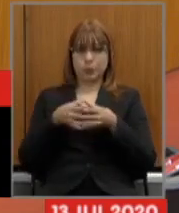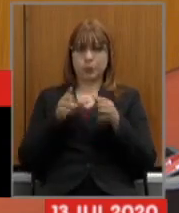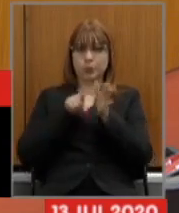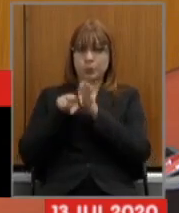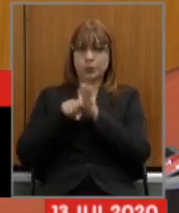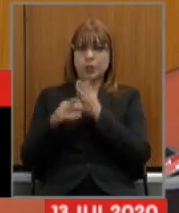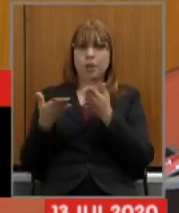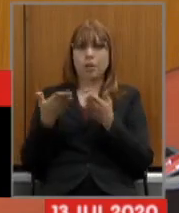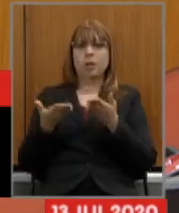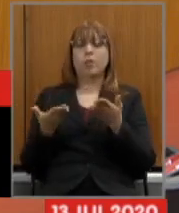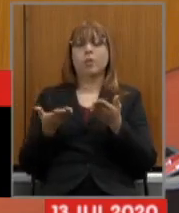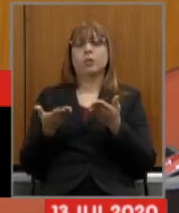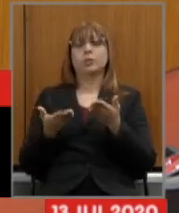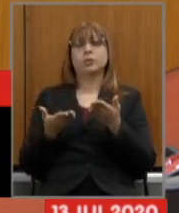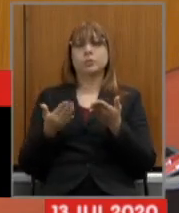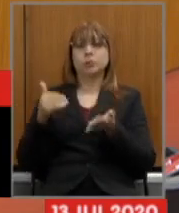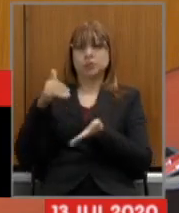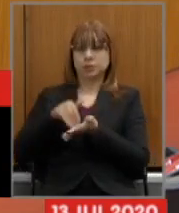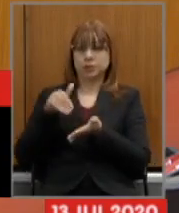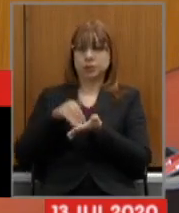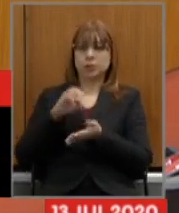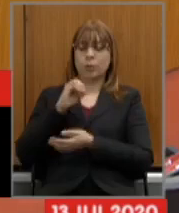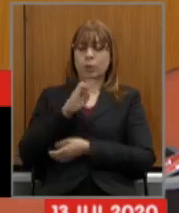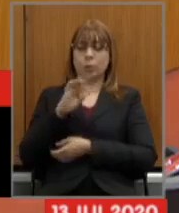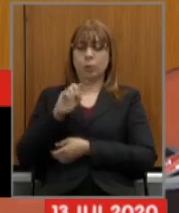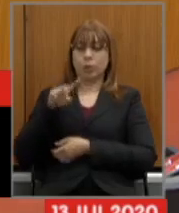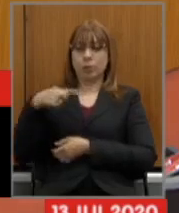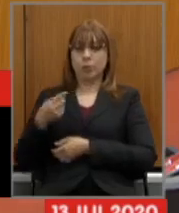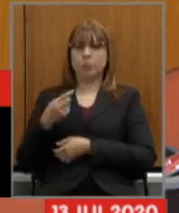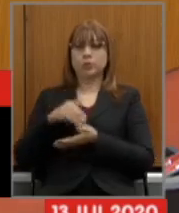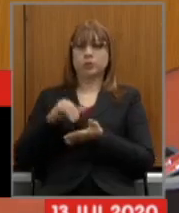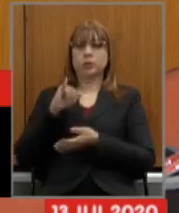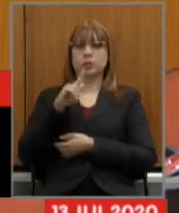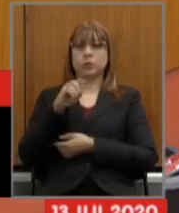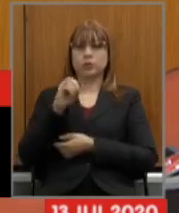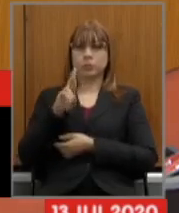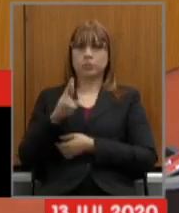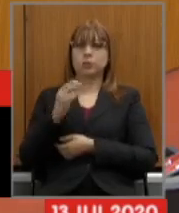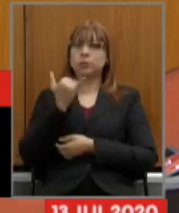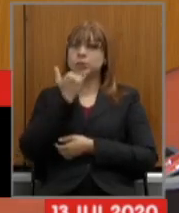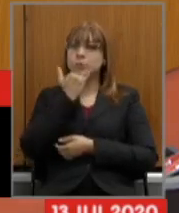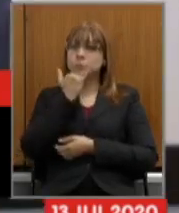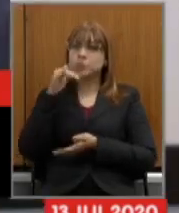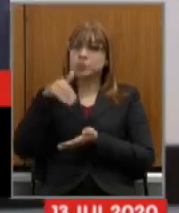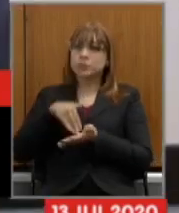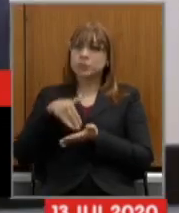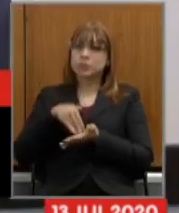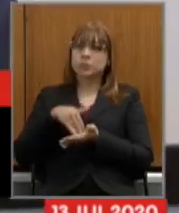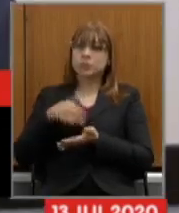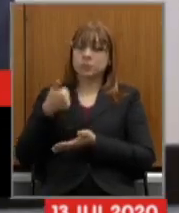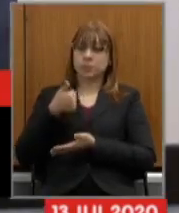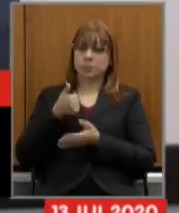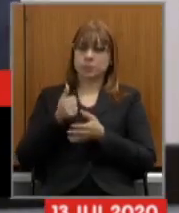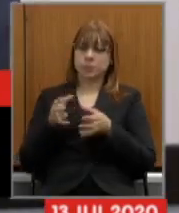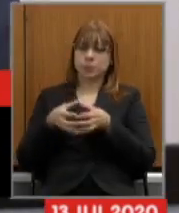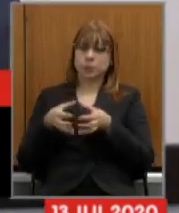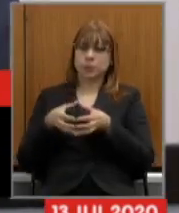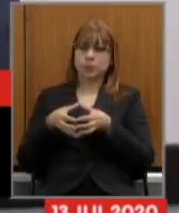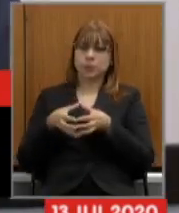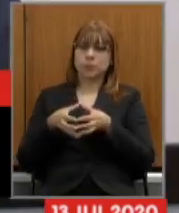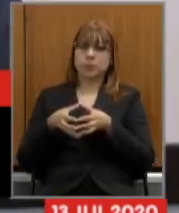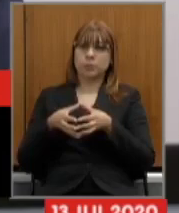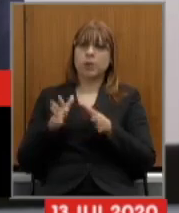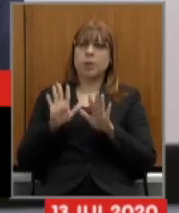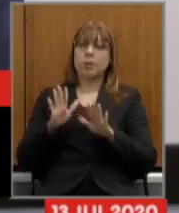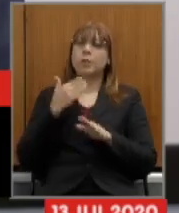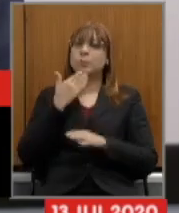secretário Otto e depois para secretário Igor peço desculpa que no final do primeiro bloco eu não informei mas a gente